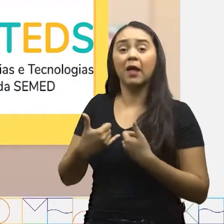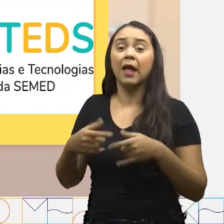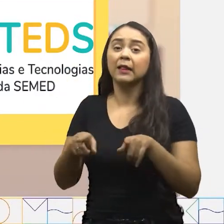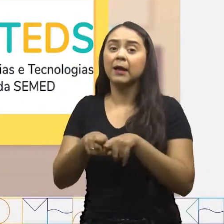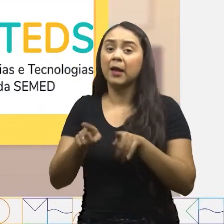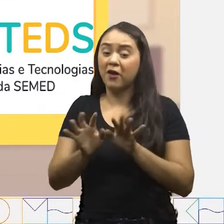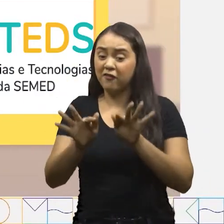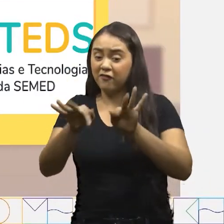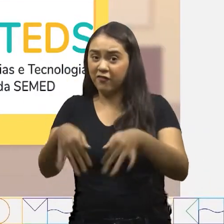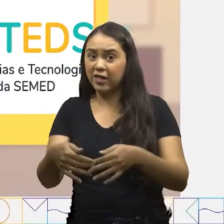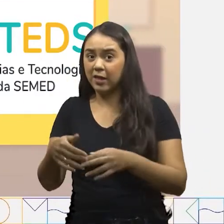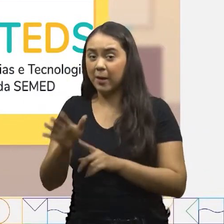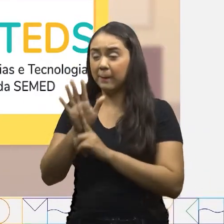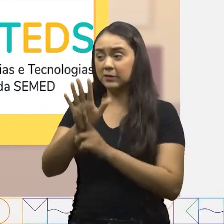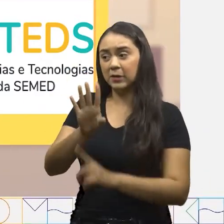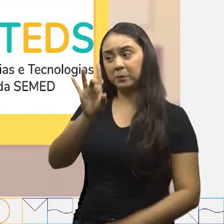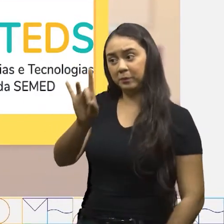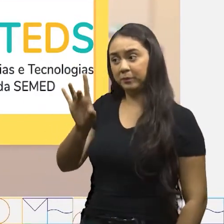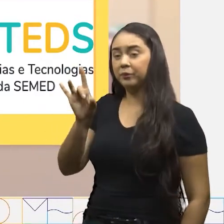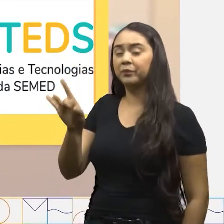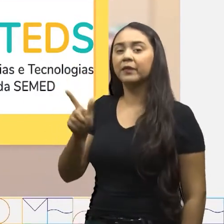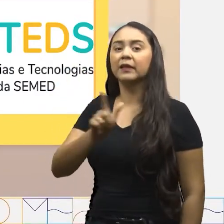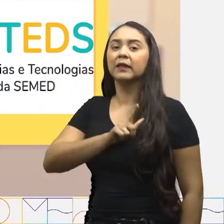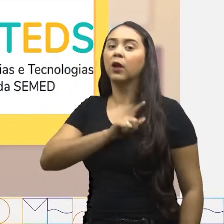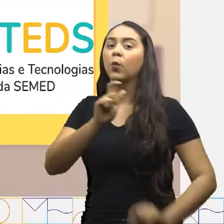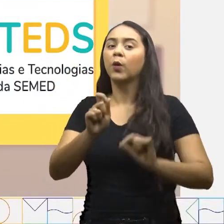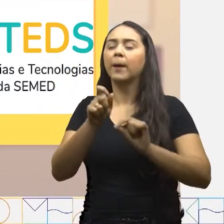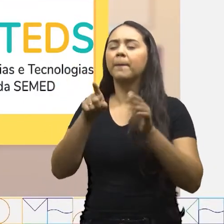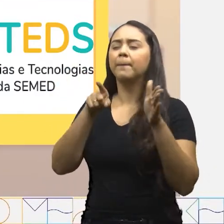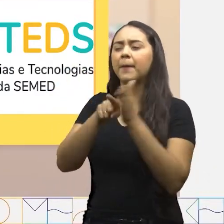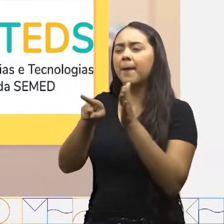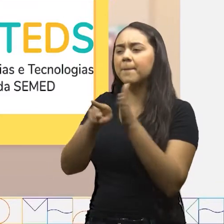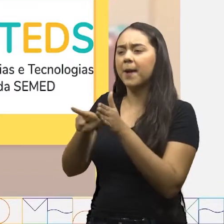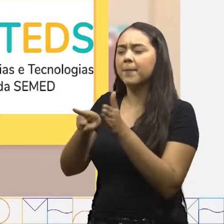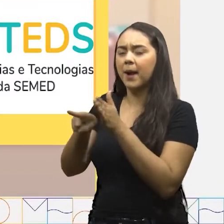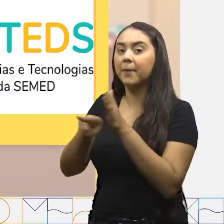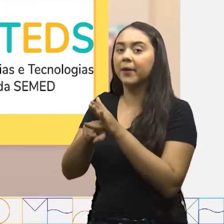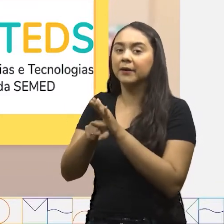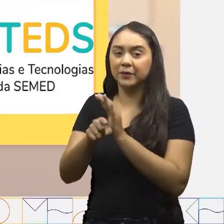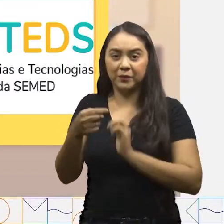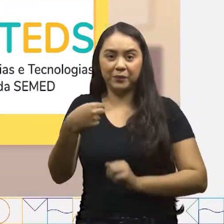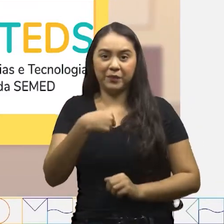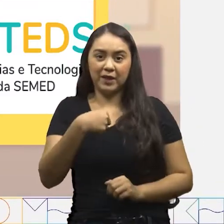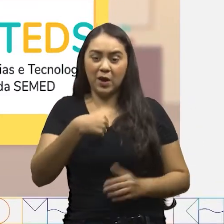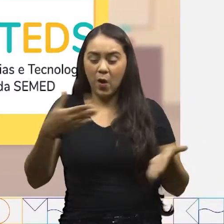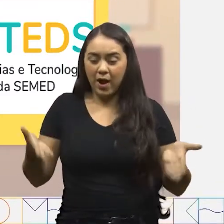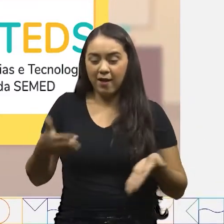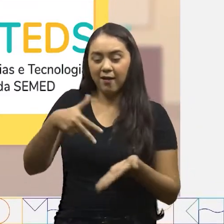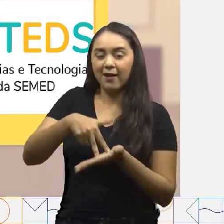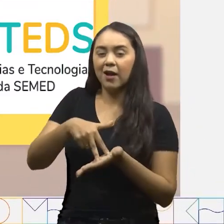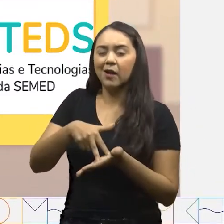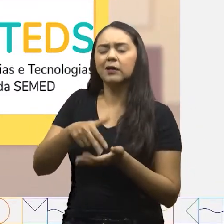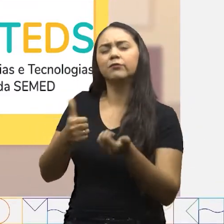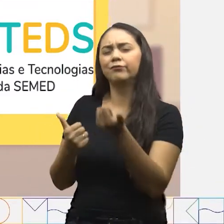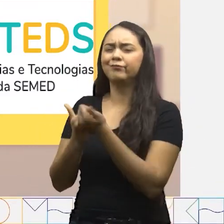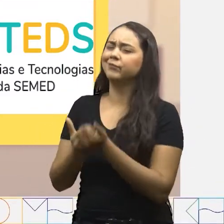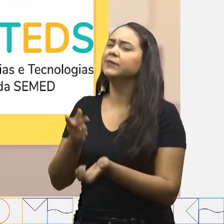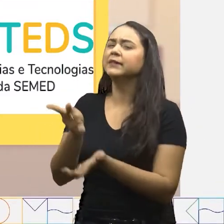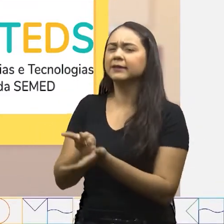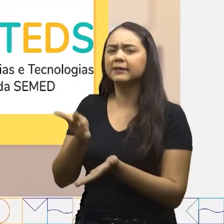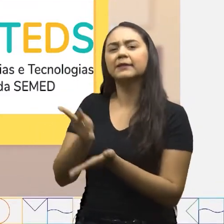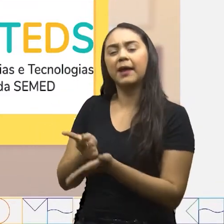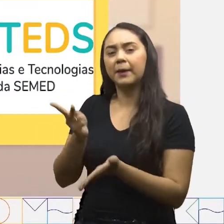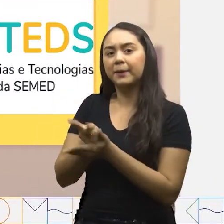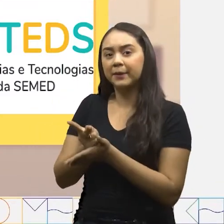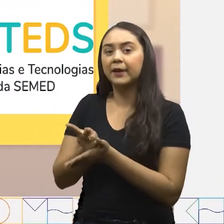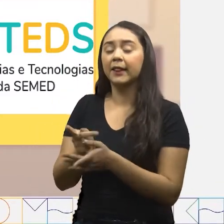final da apresentação de cada um, haverá perguntas! Eu estarei aqui, auxiliando vocês o tempo